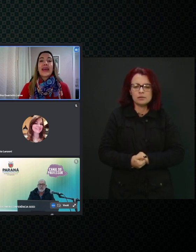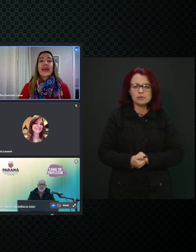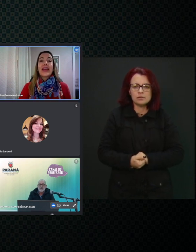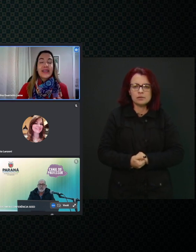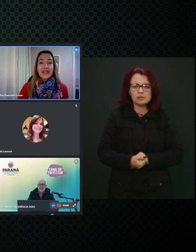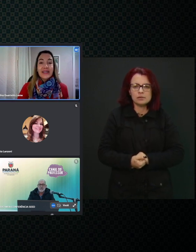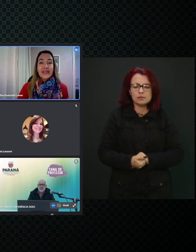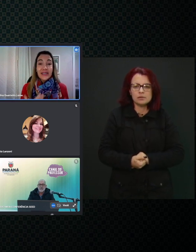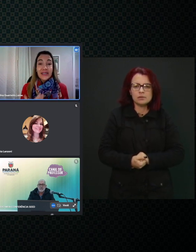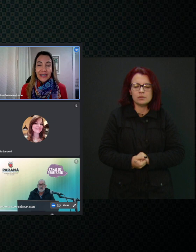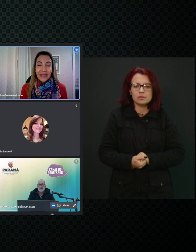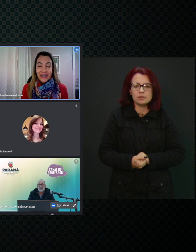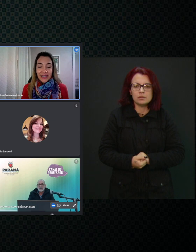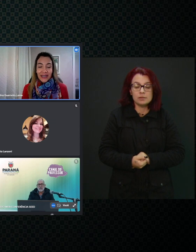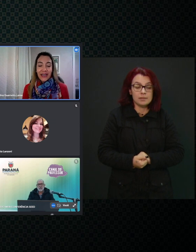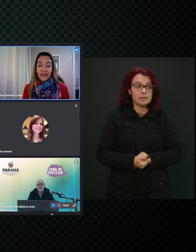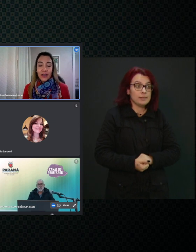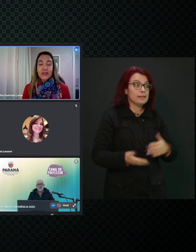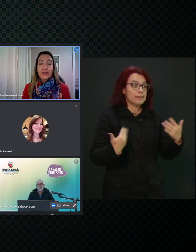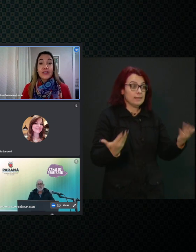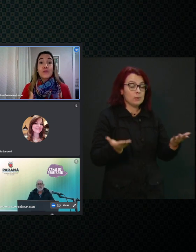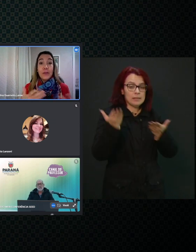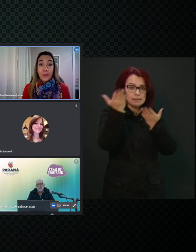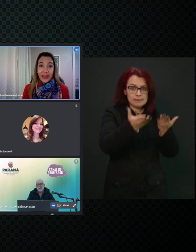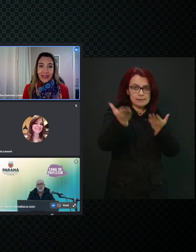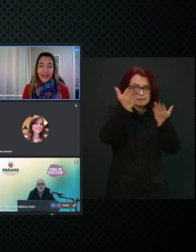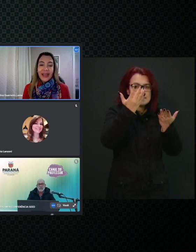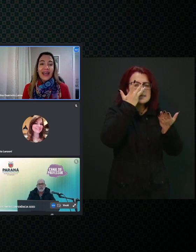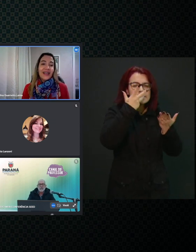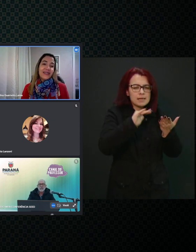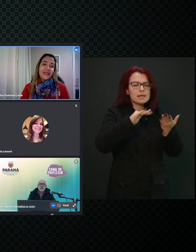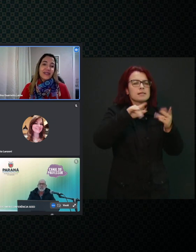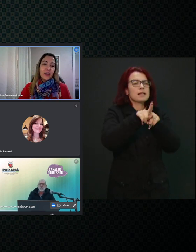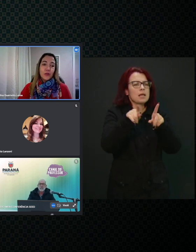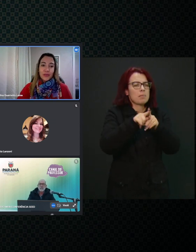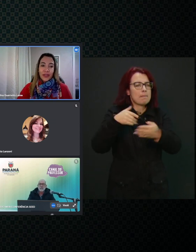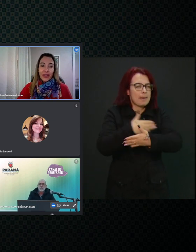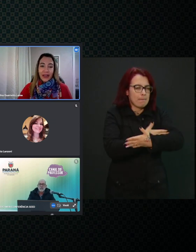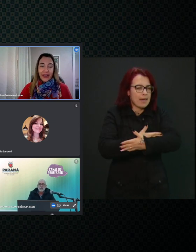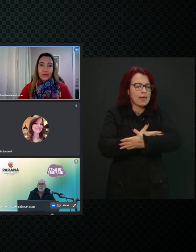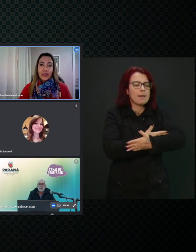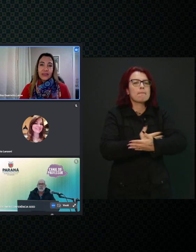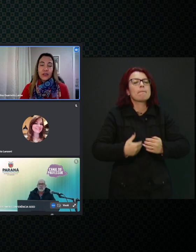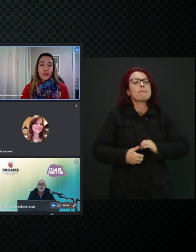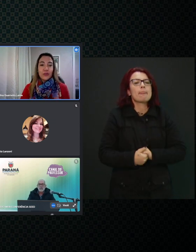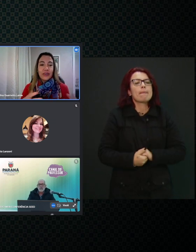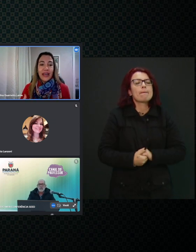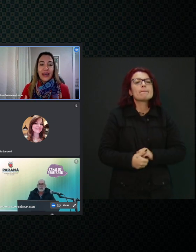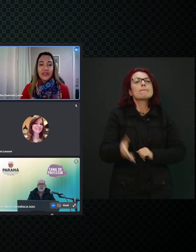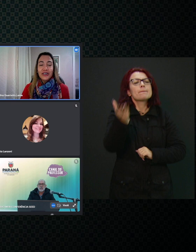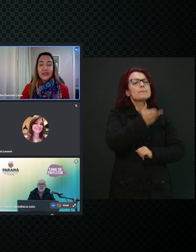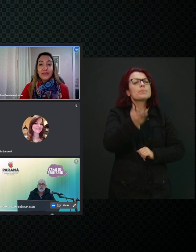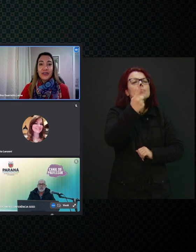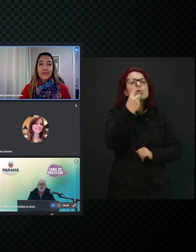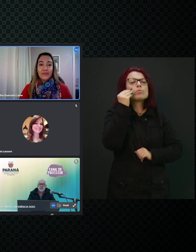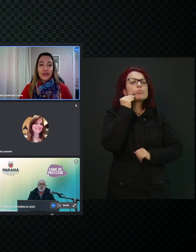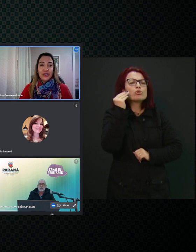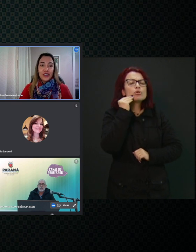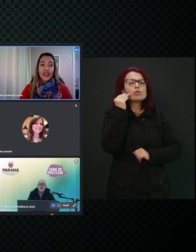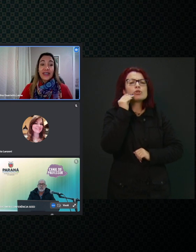E essas crianças, né? No caso, esses bebês, eles estão tendo essa oportunidade de